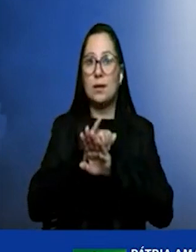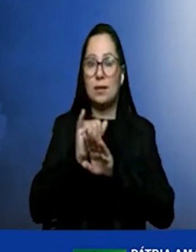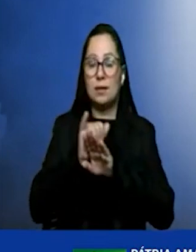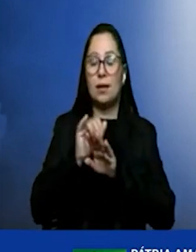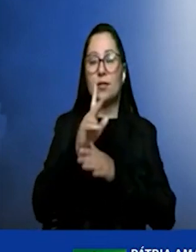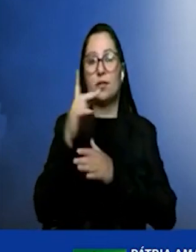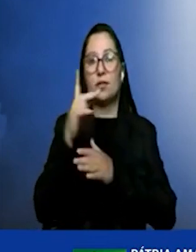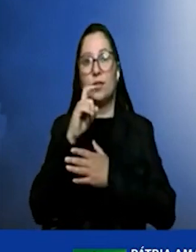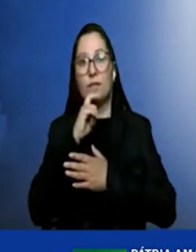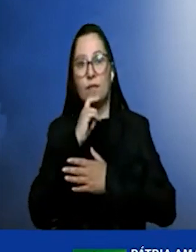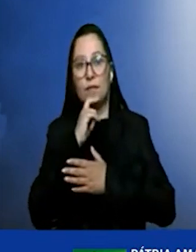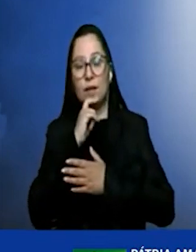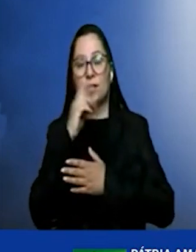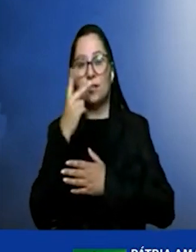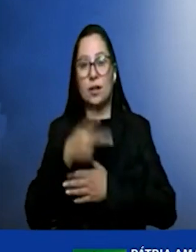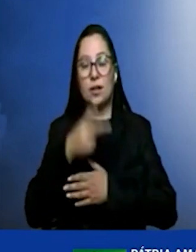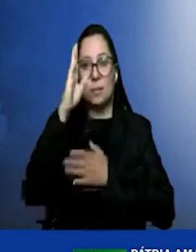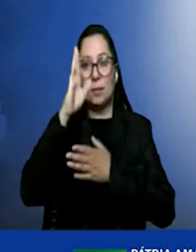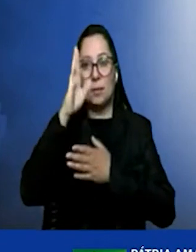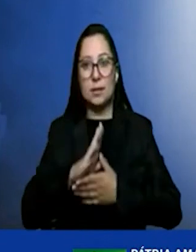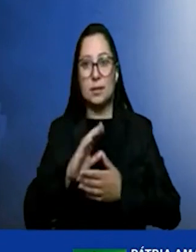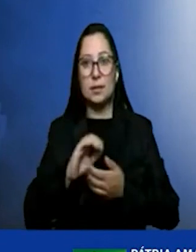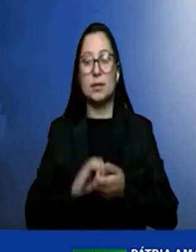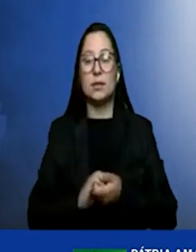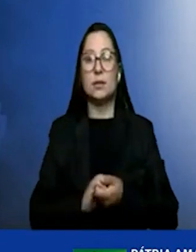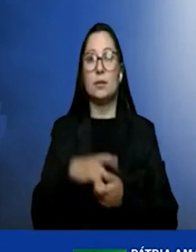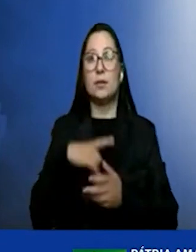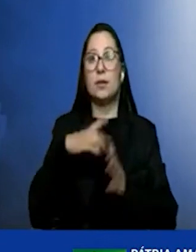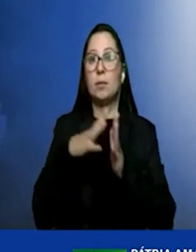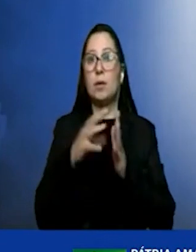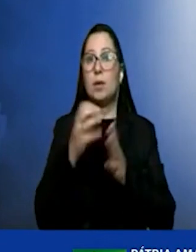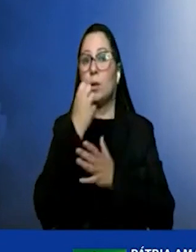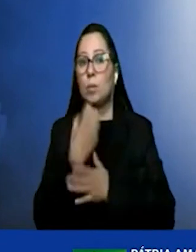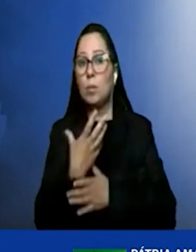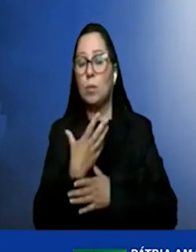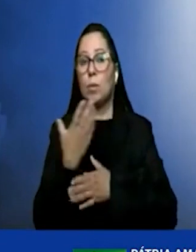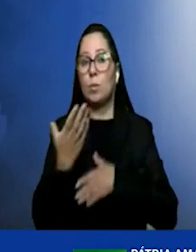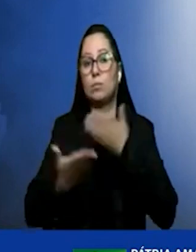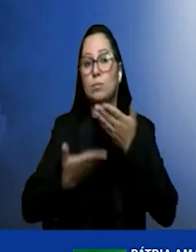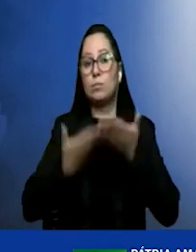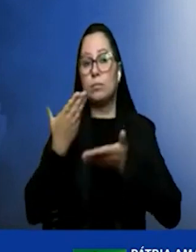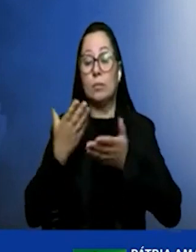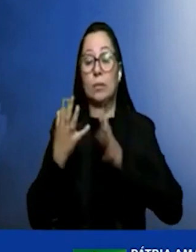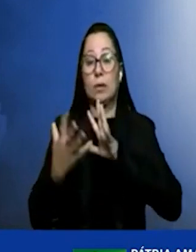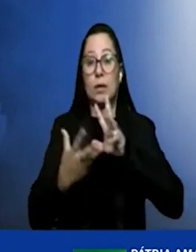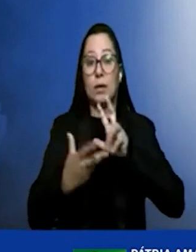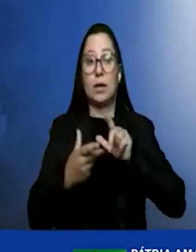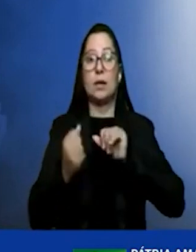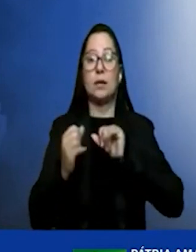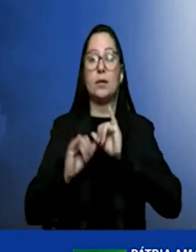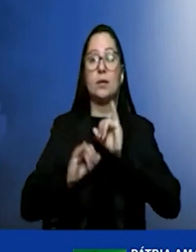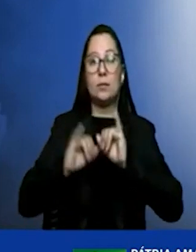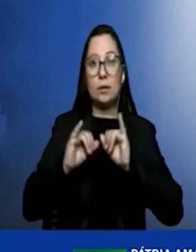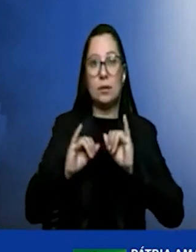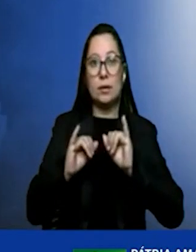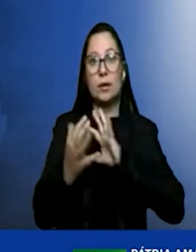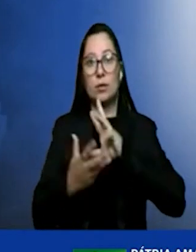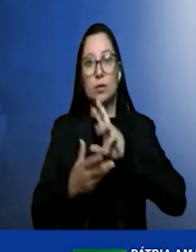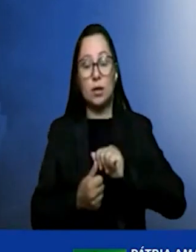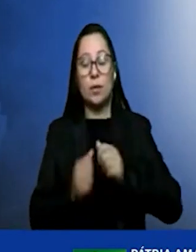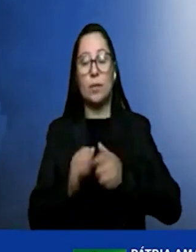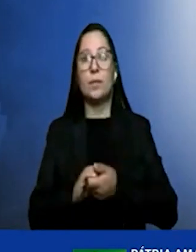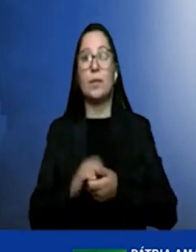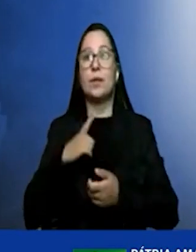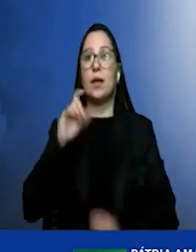Pernambuco, claramente um hub voltado para atender o mercado internacional. Nós temos hoje a Europa que decidiu